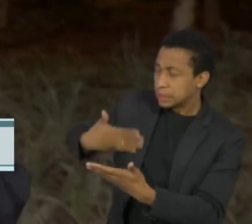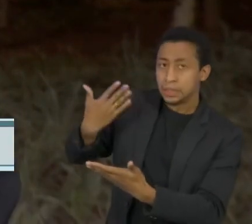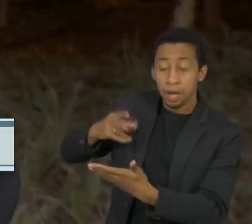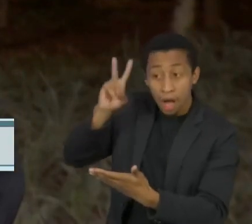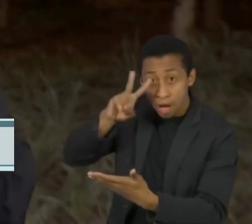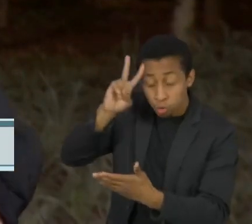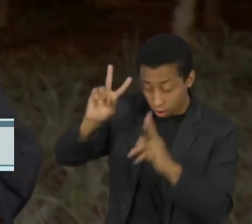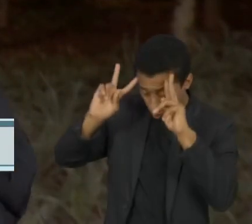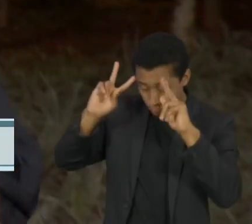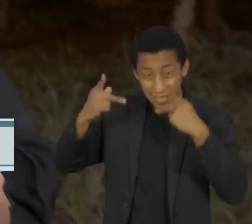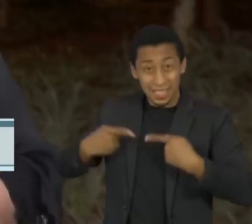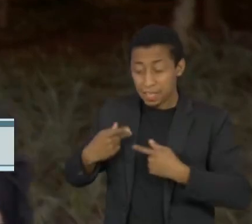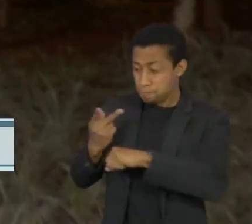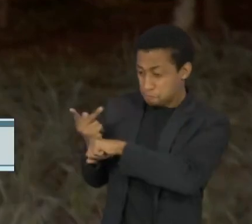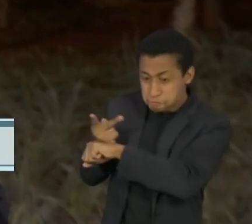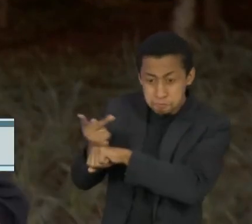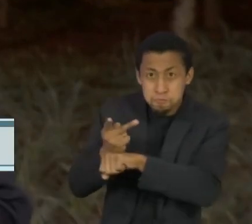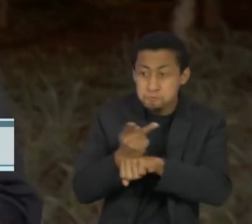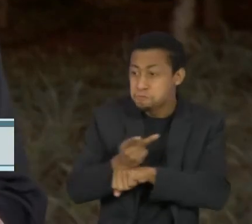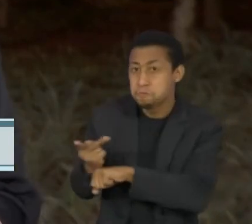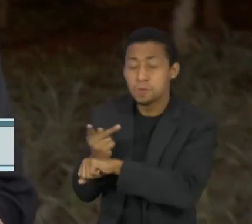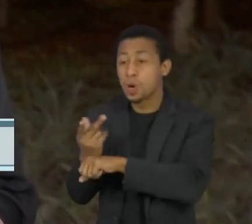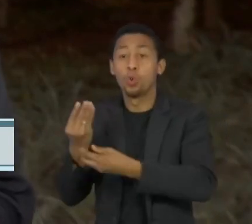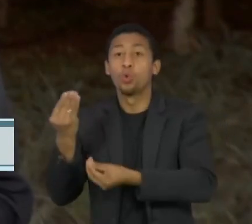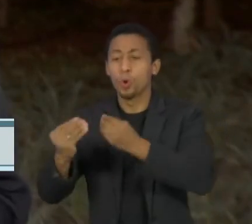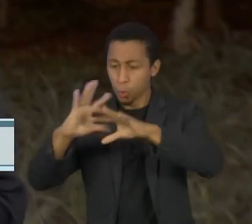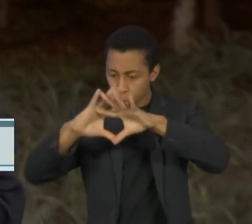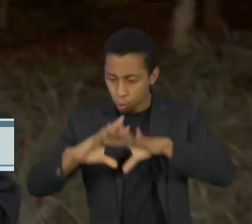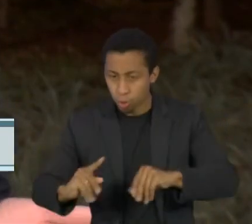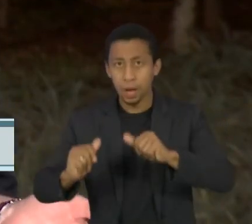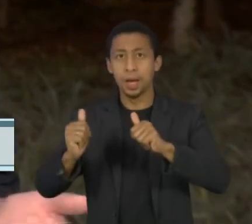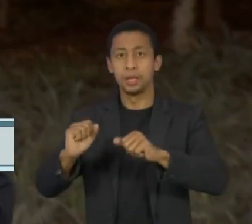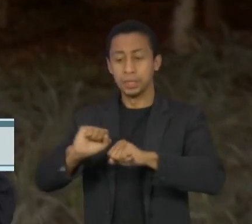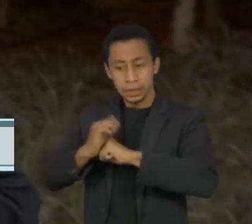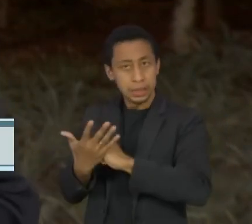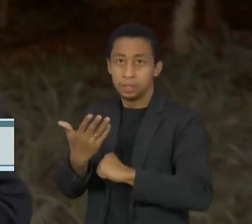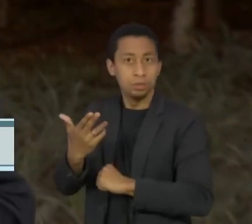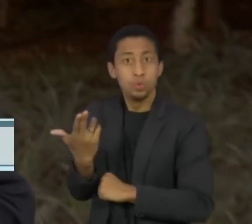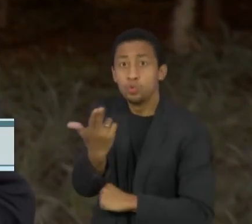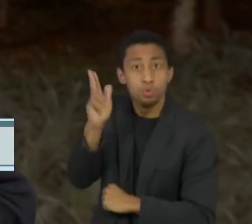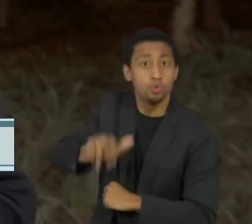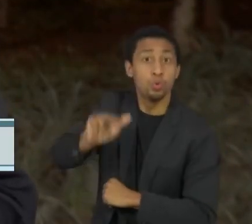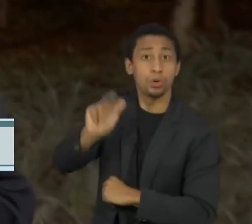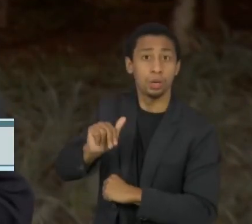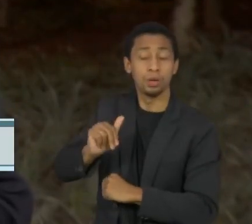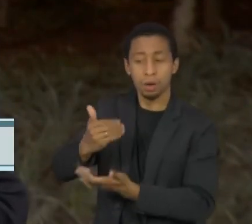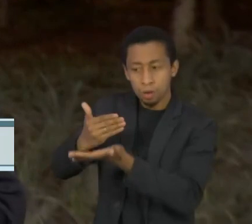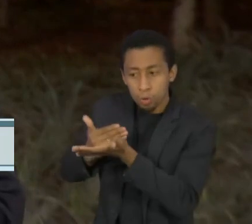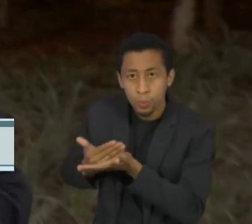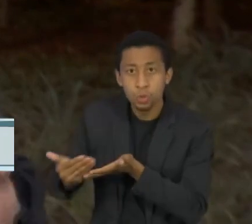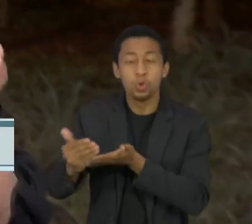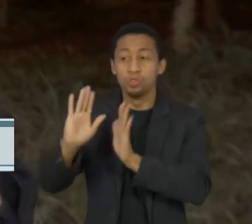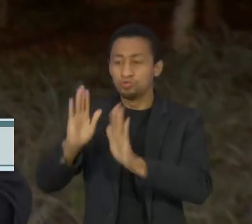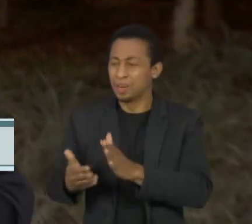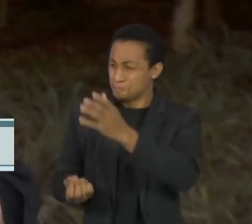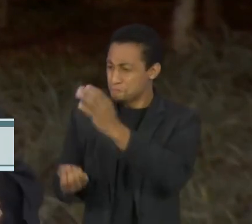tempo na busca pela cura de uma doença. Apenas seis meses depois do início da pandemia, já são